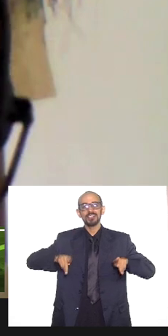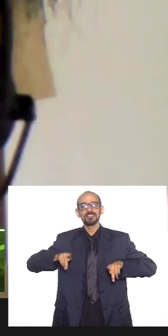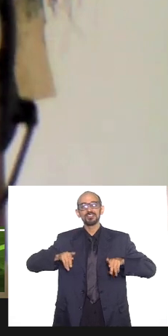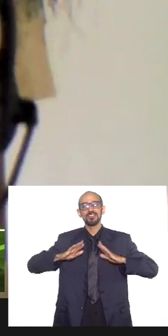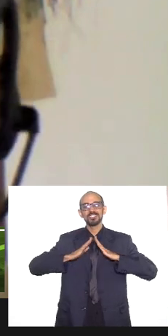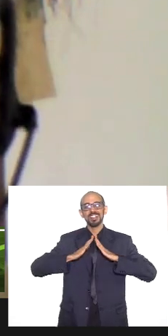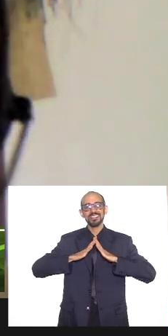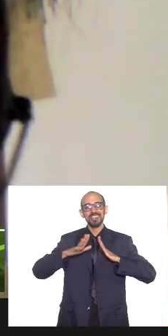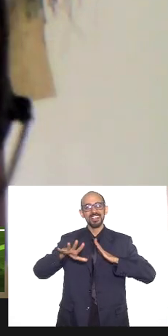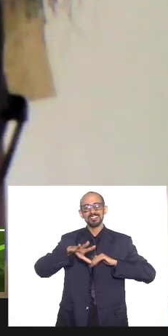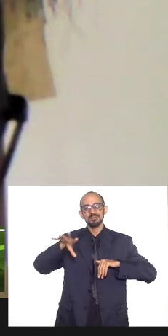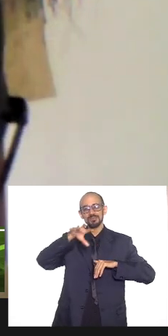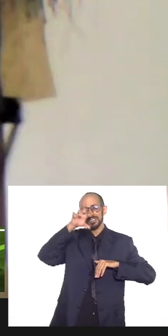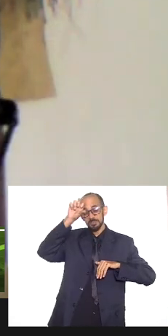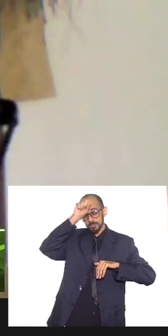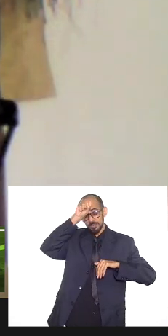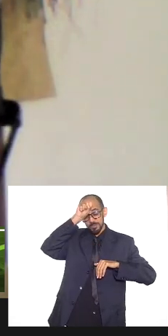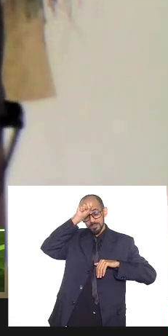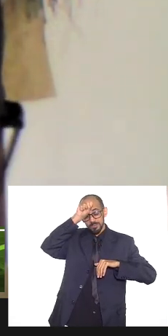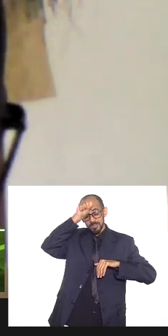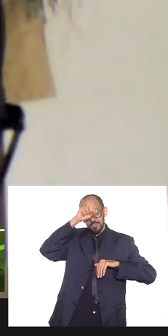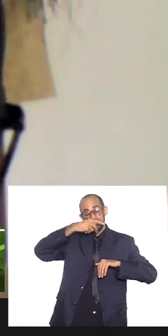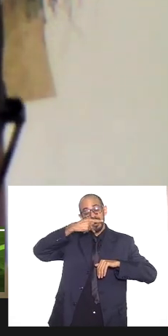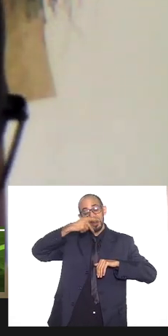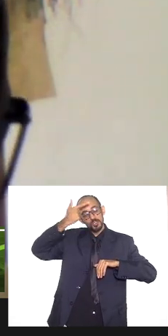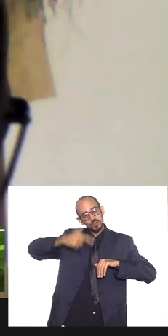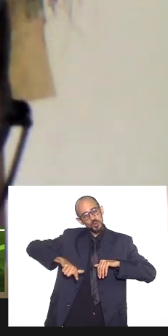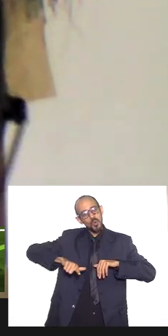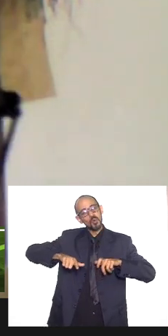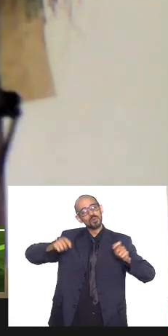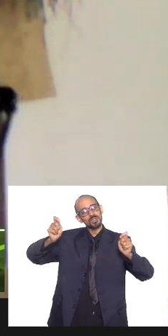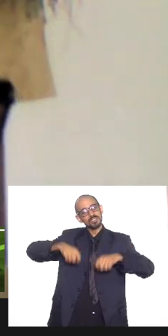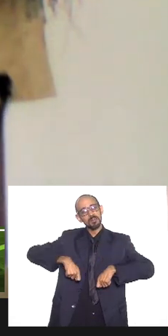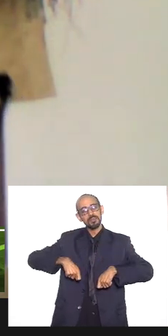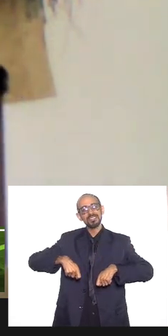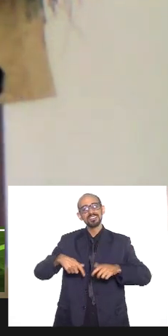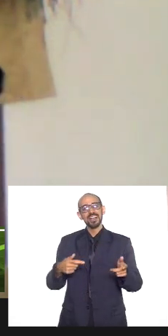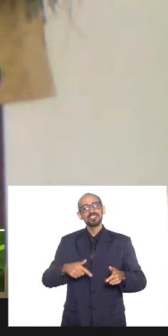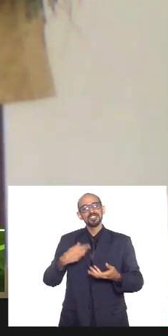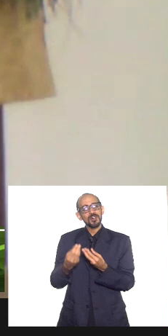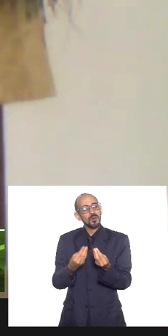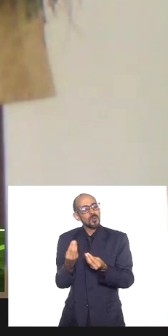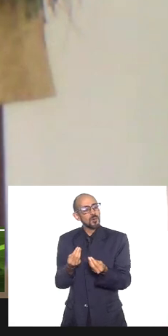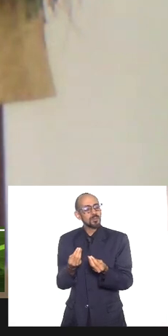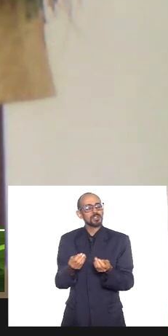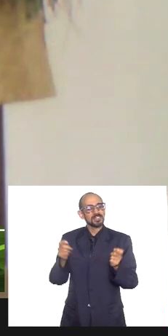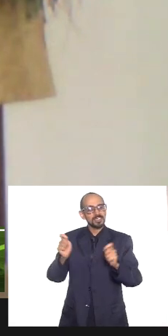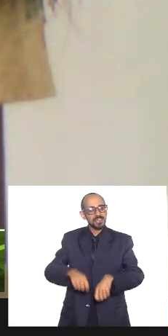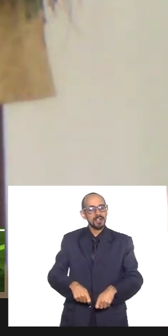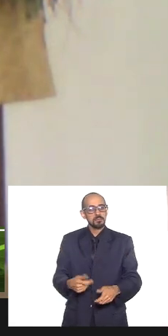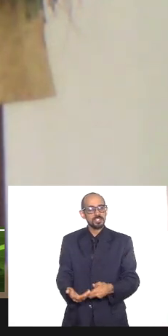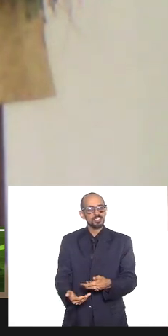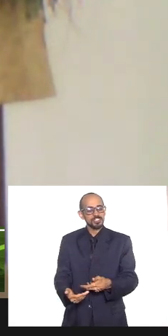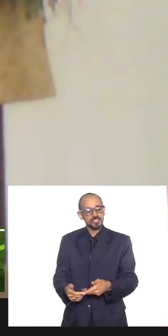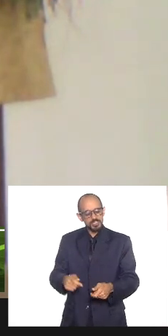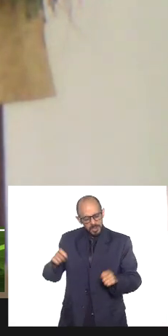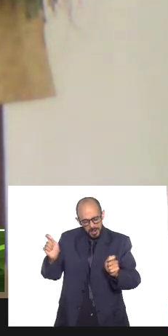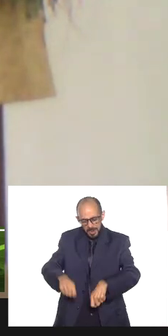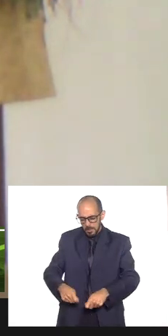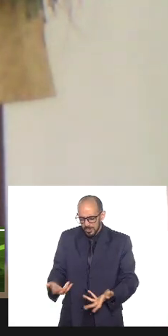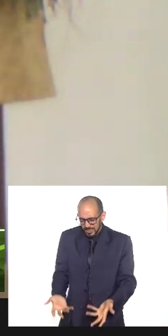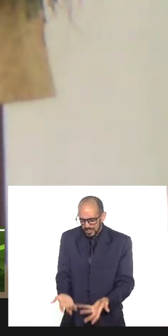dizendo de outras possibilidades como é que a gente vai tá potencializando